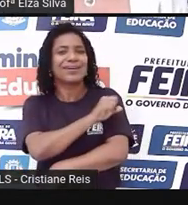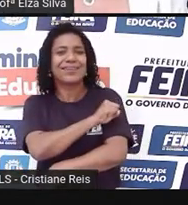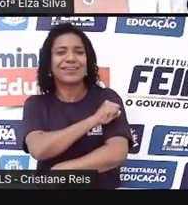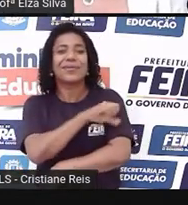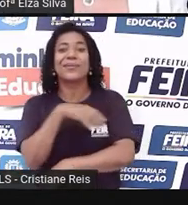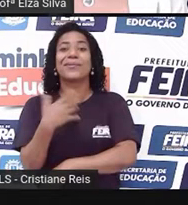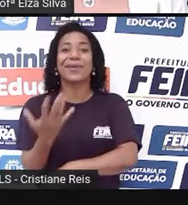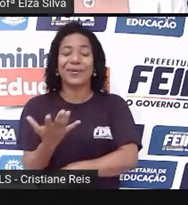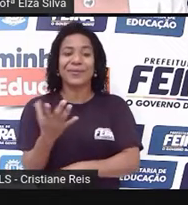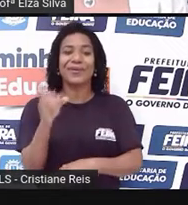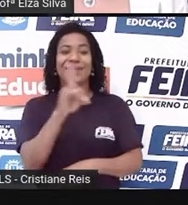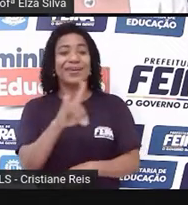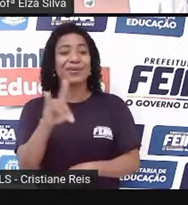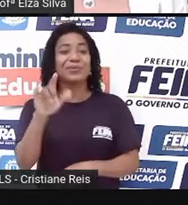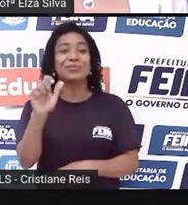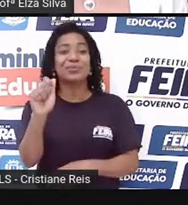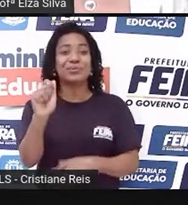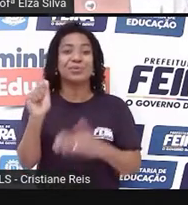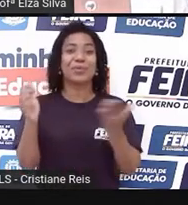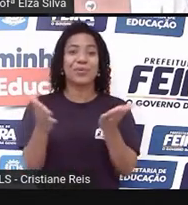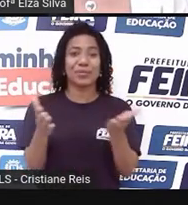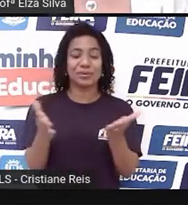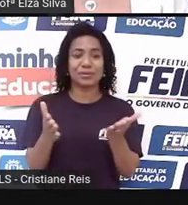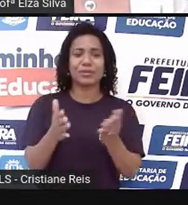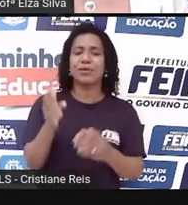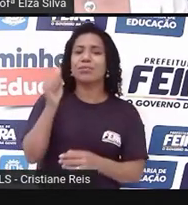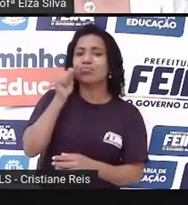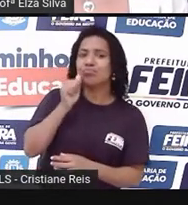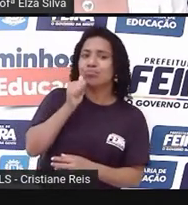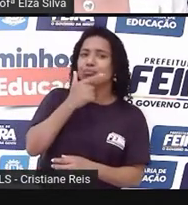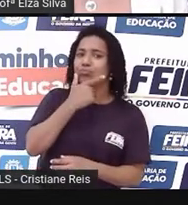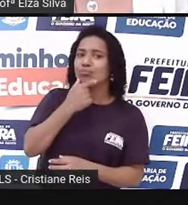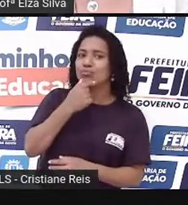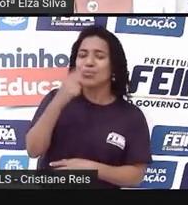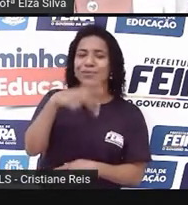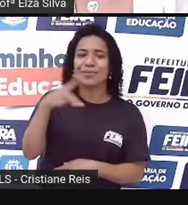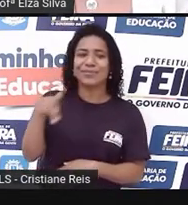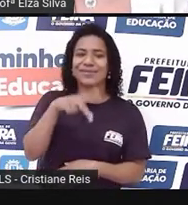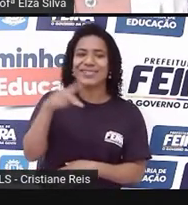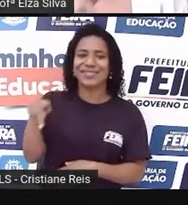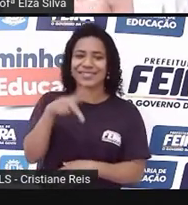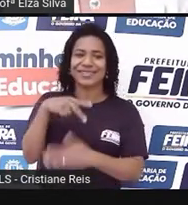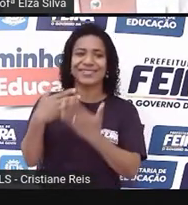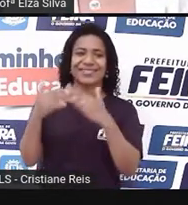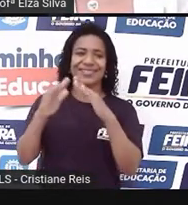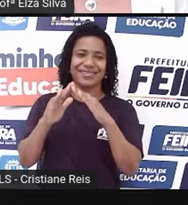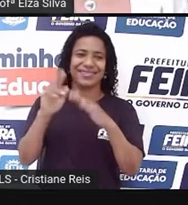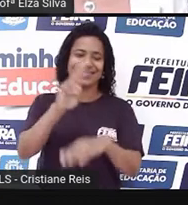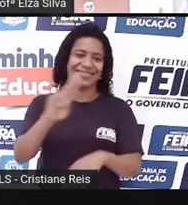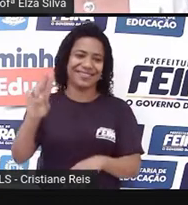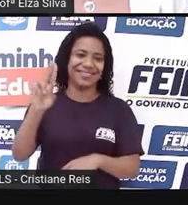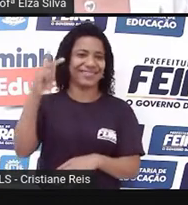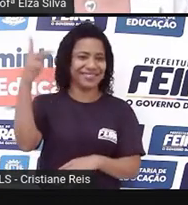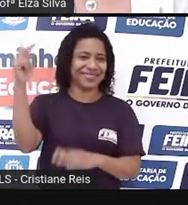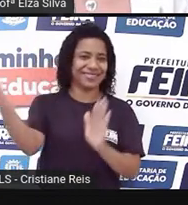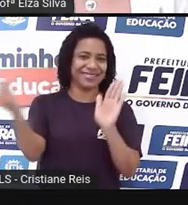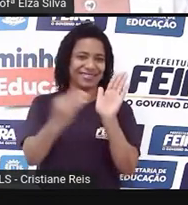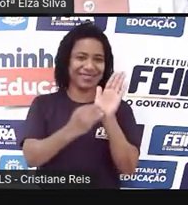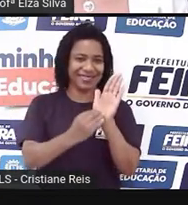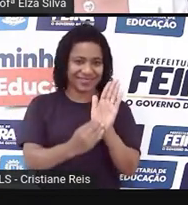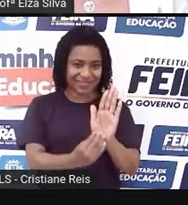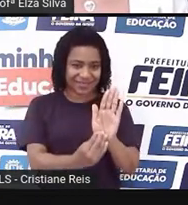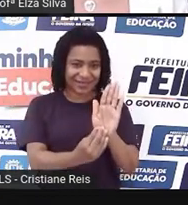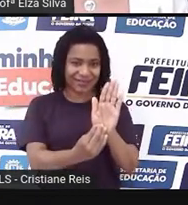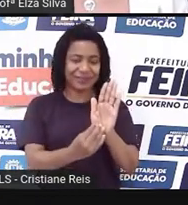de nossa aula de hoje. And teacher, e professor ou professora, o nome da sua professora